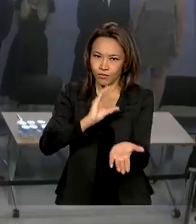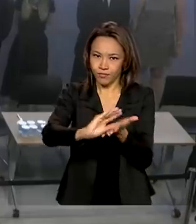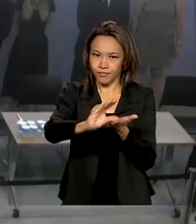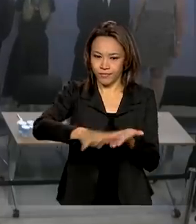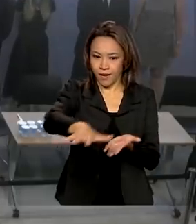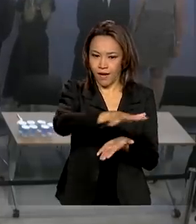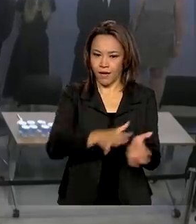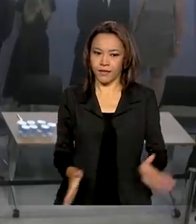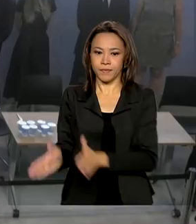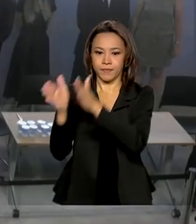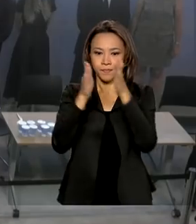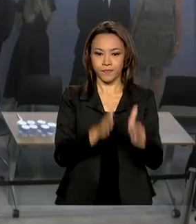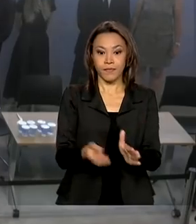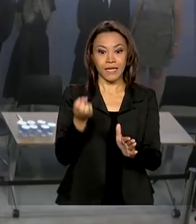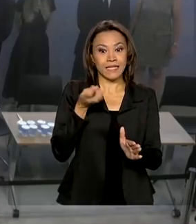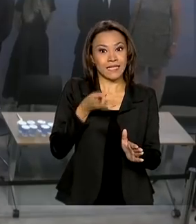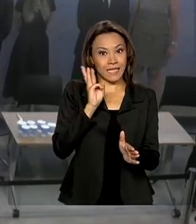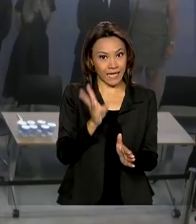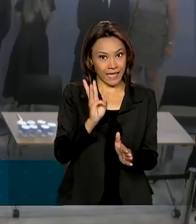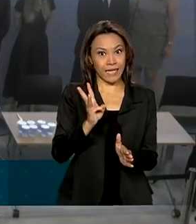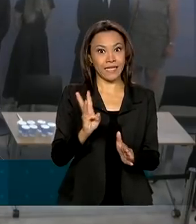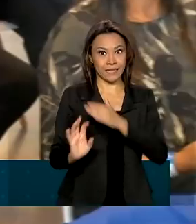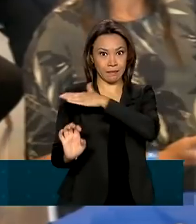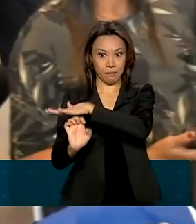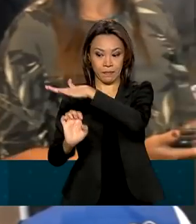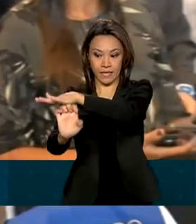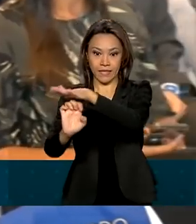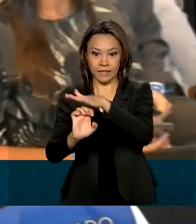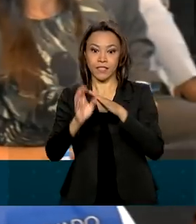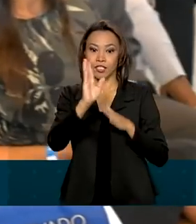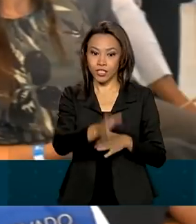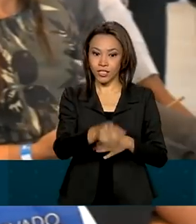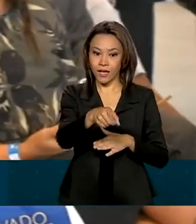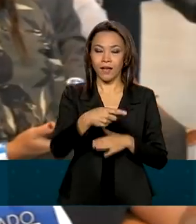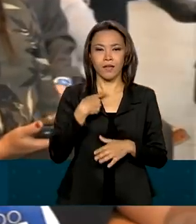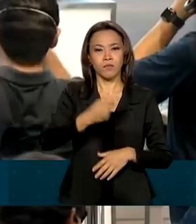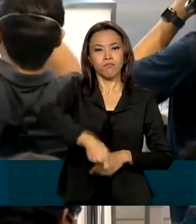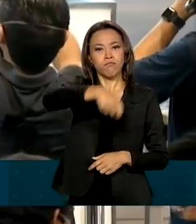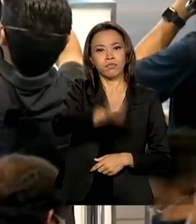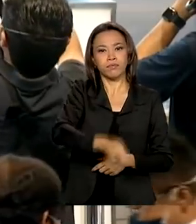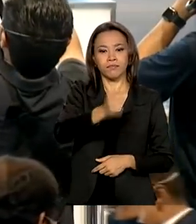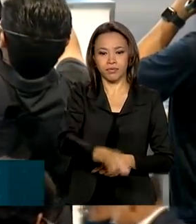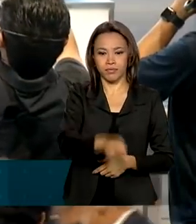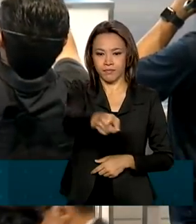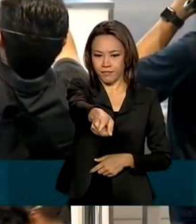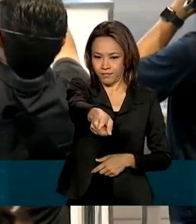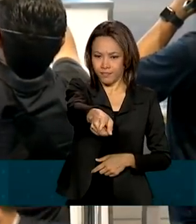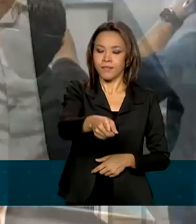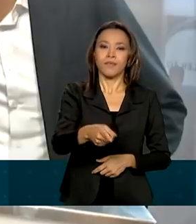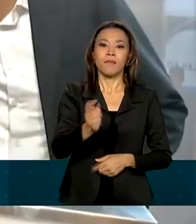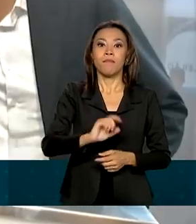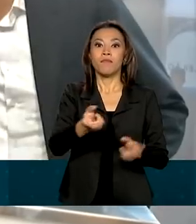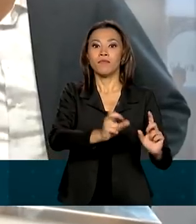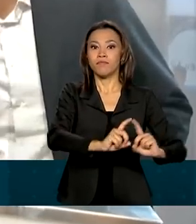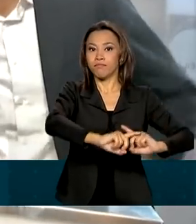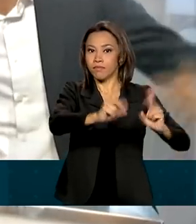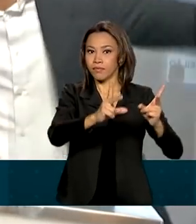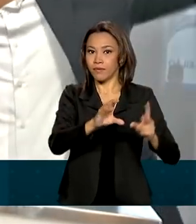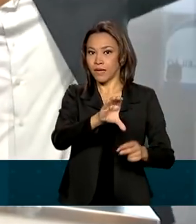Três empresas disputaram a estatal brasiliense lance a lance, até a batida do martelo.